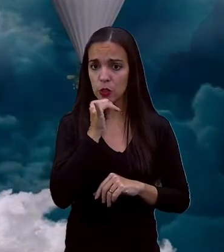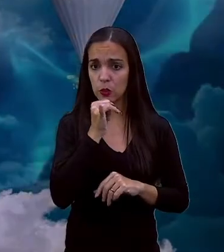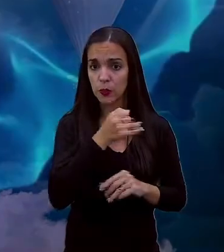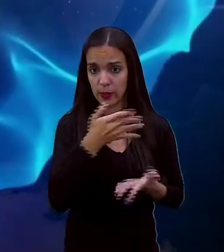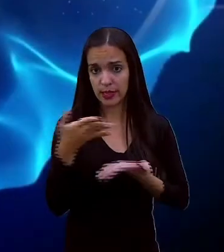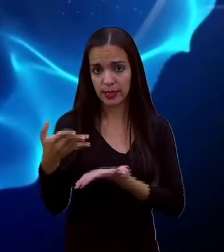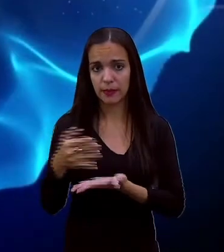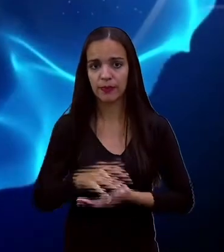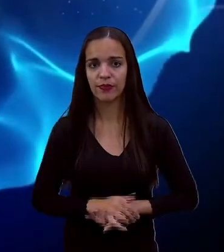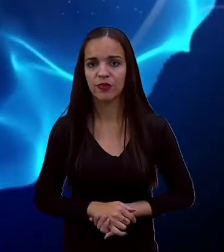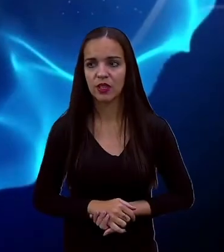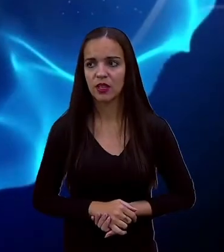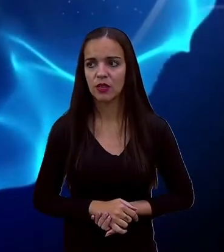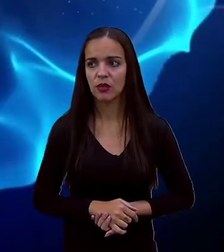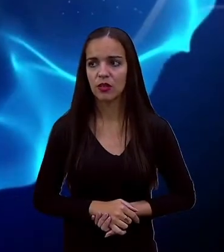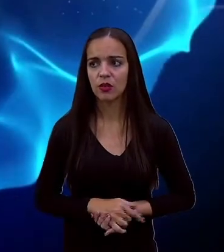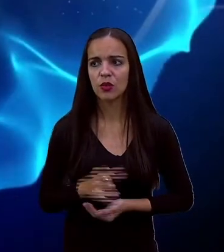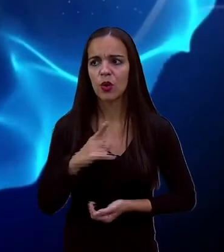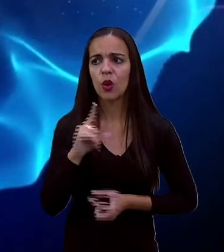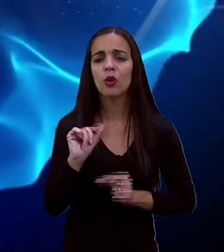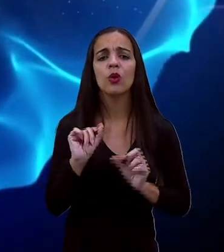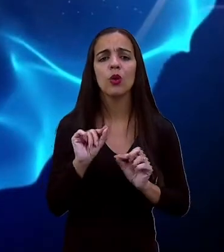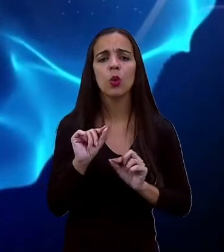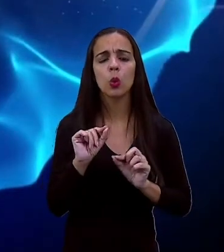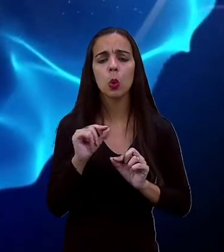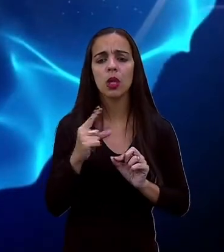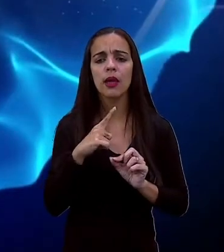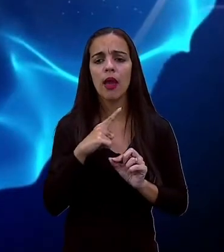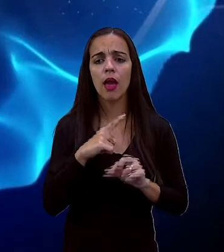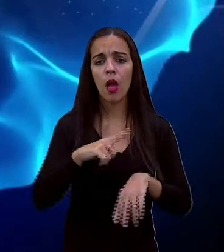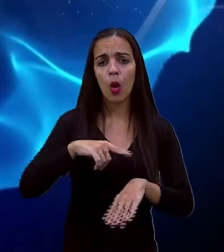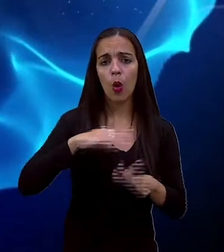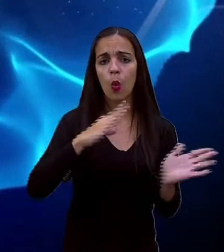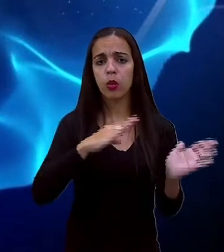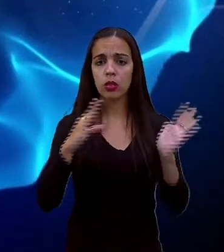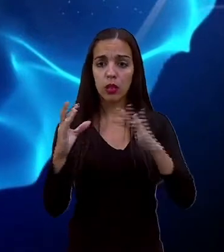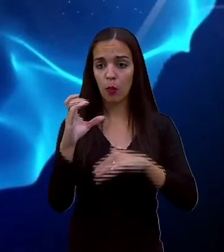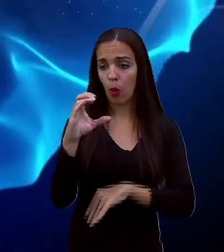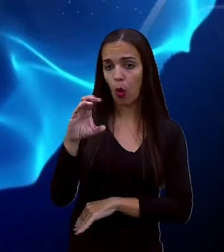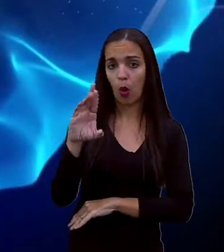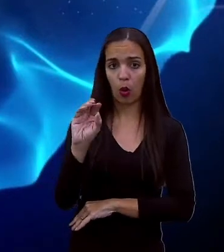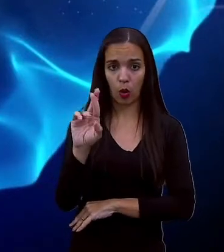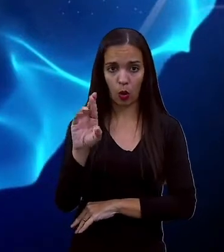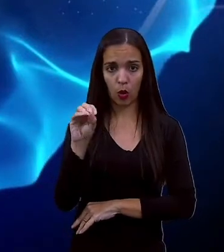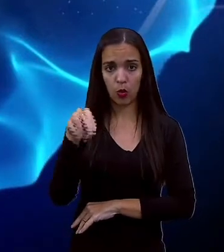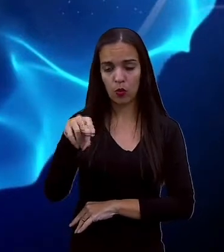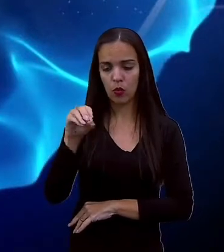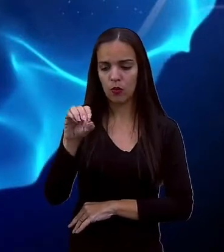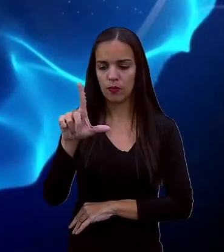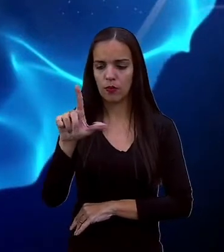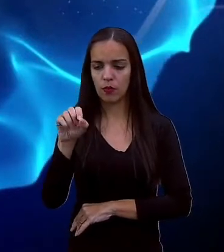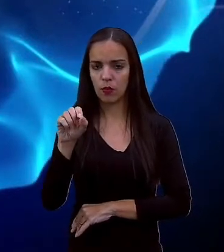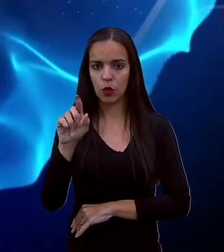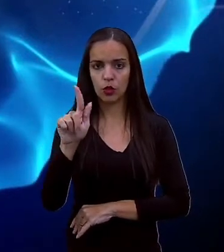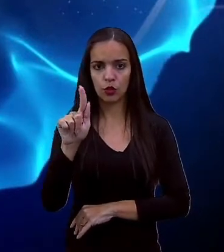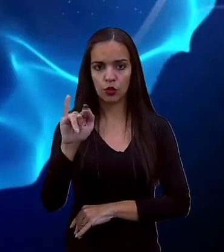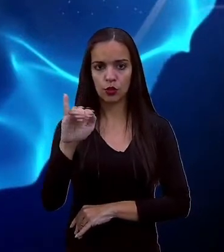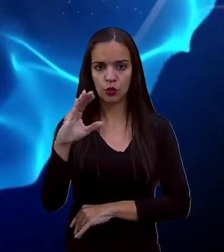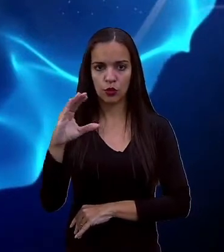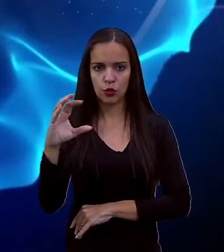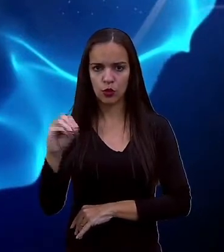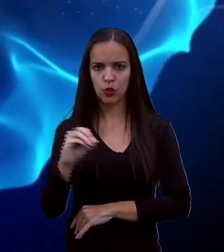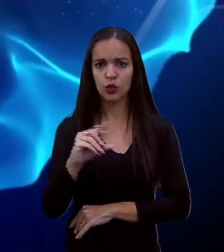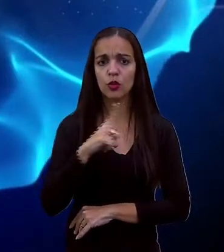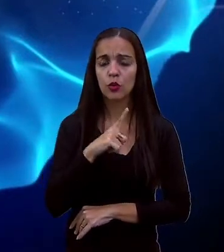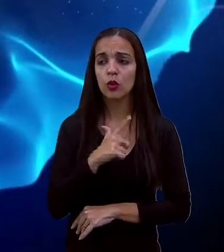vocês. E o que seria o tempo cronológico e o tempo psicológico? Nos contos